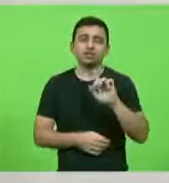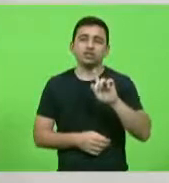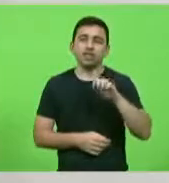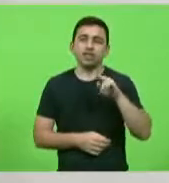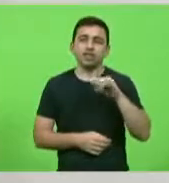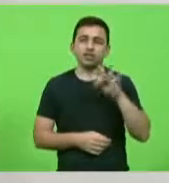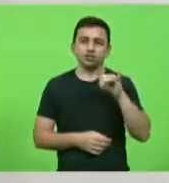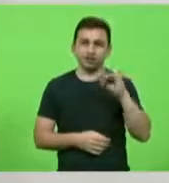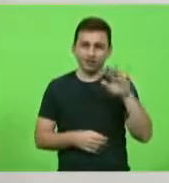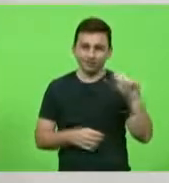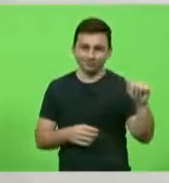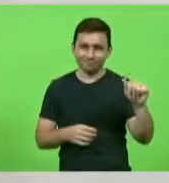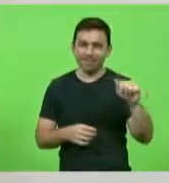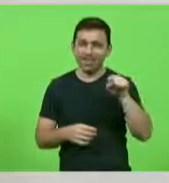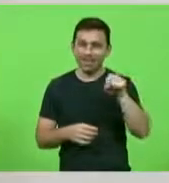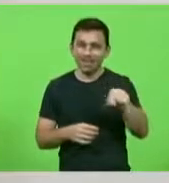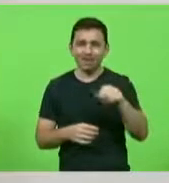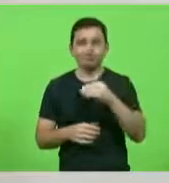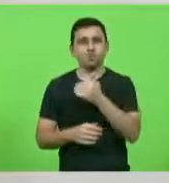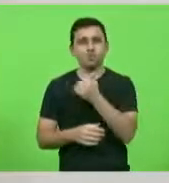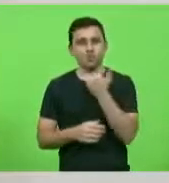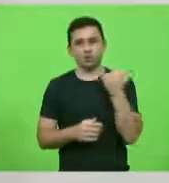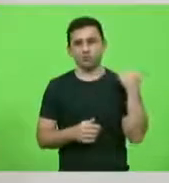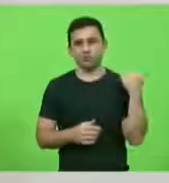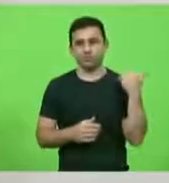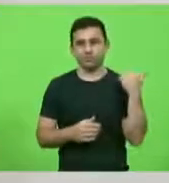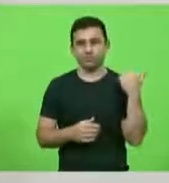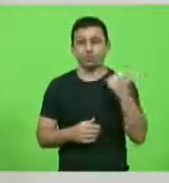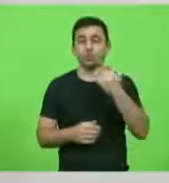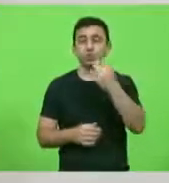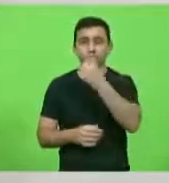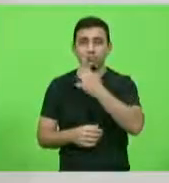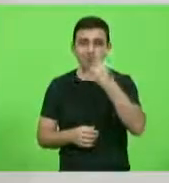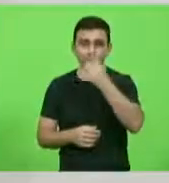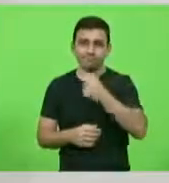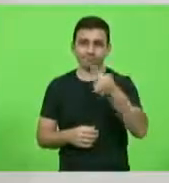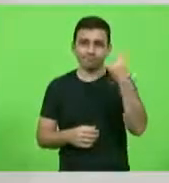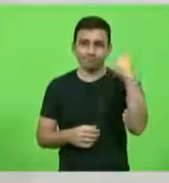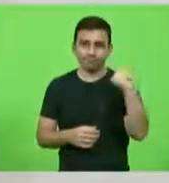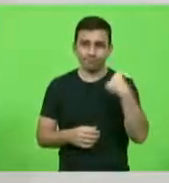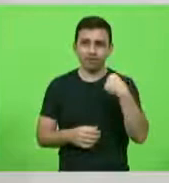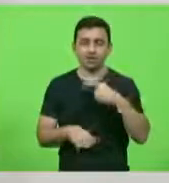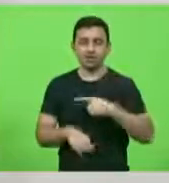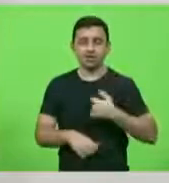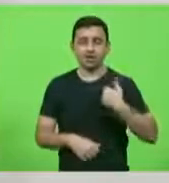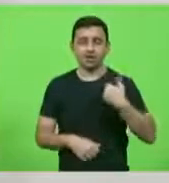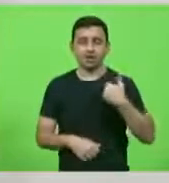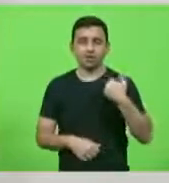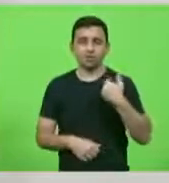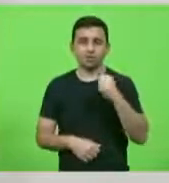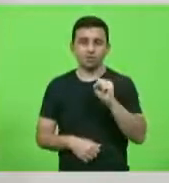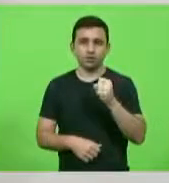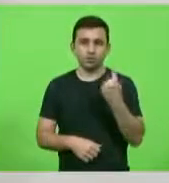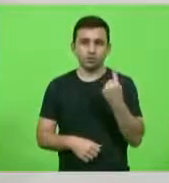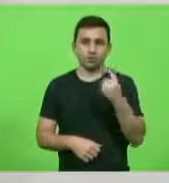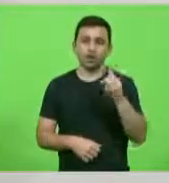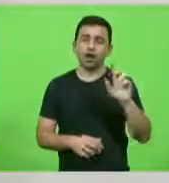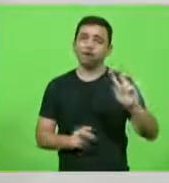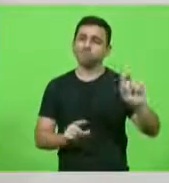O professor Muniz faleceu na manhã do último domingo, aos 81 anos, vítima de Covid-19.